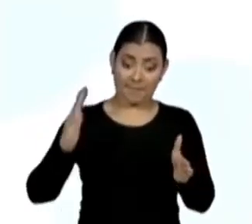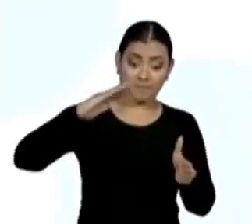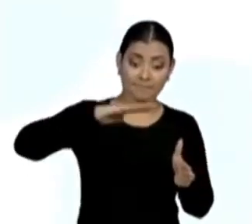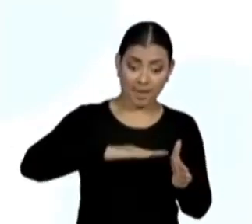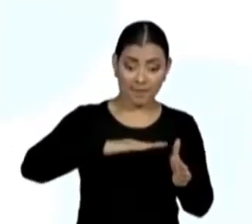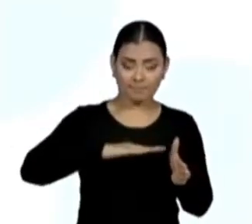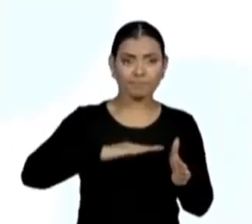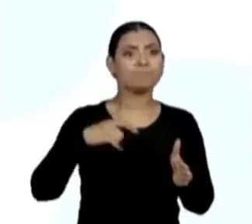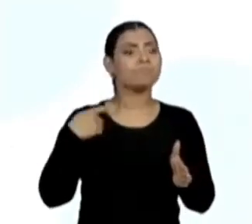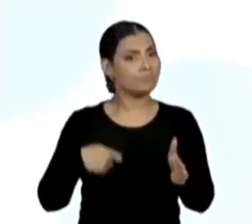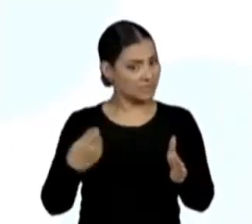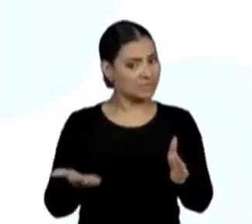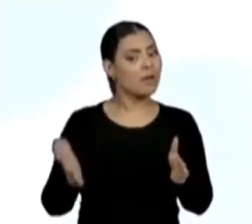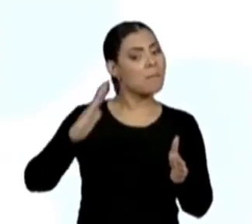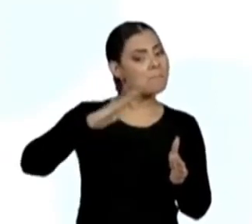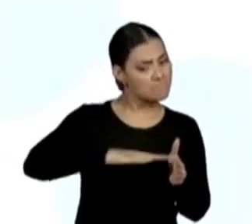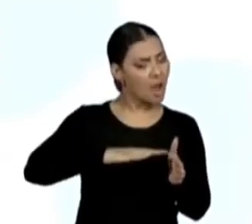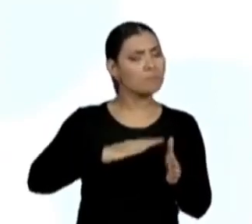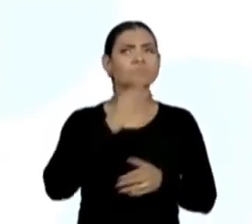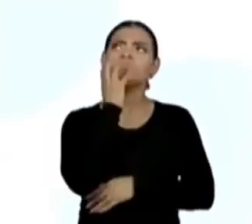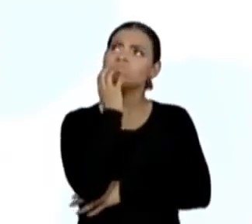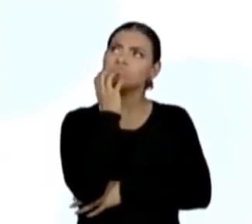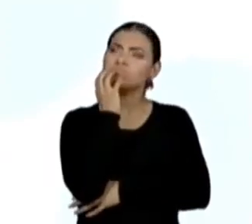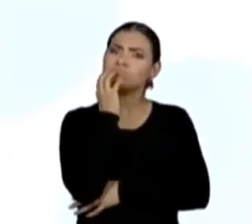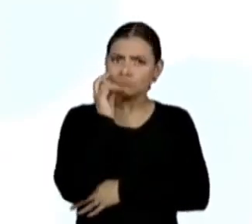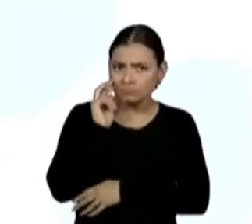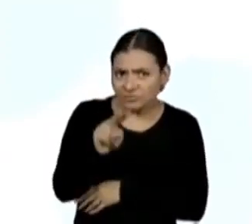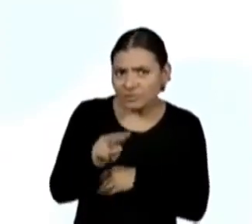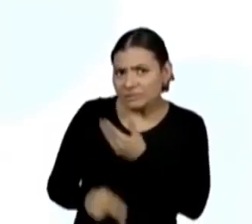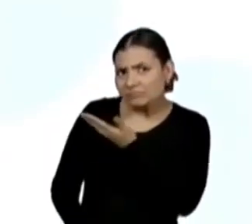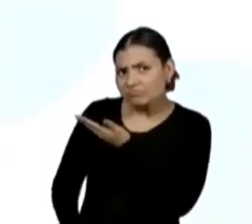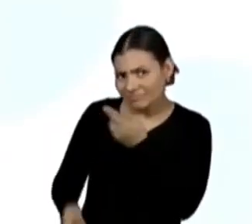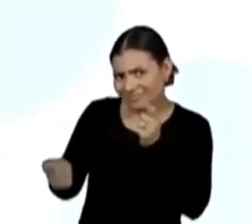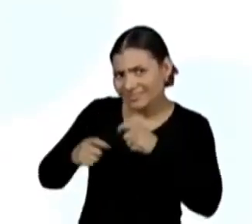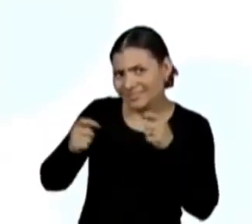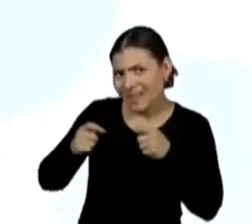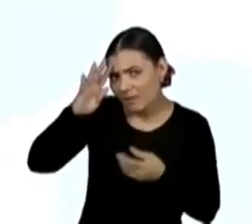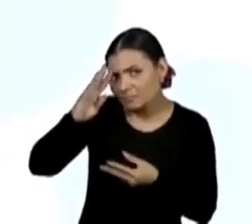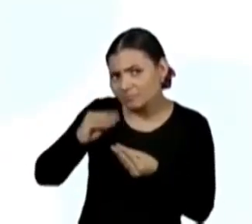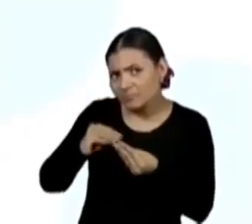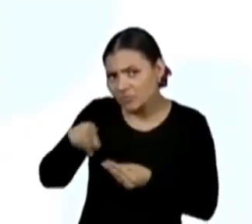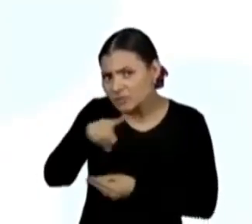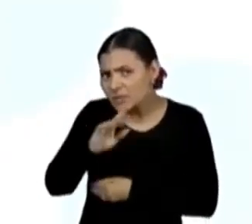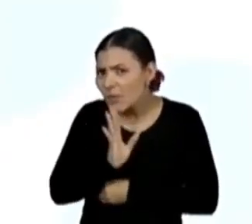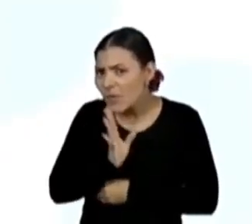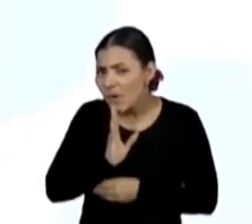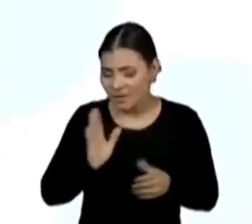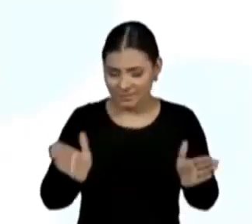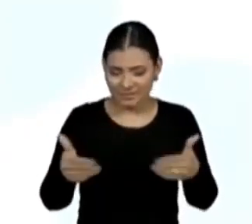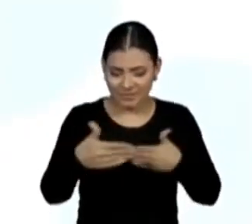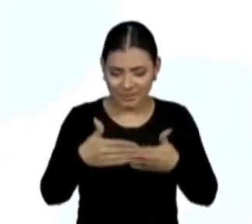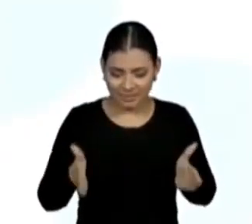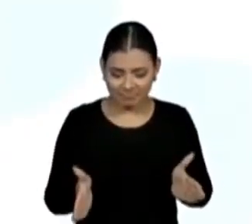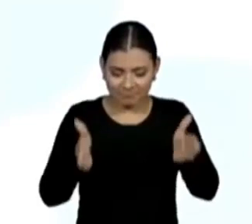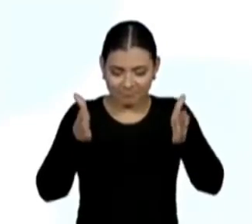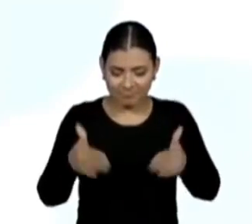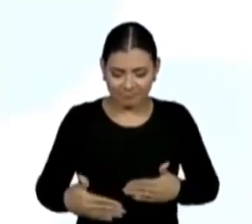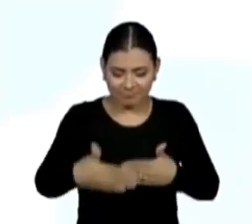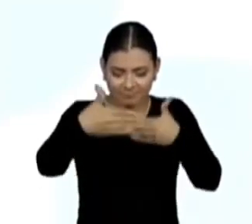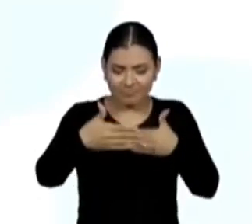Proximara. Precisa fechar. Então, quando a gente olha para a planificação, vocês conhecem bem a imagem de um cubo.